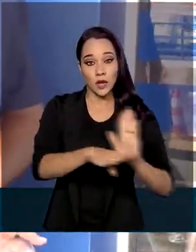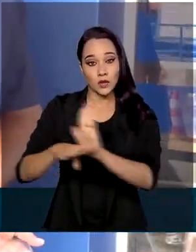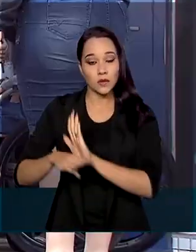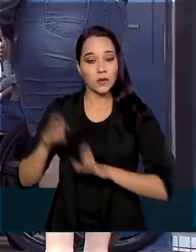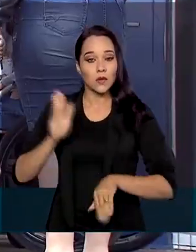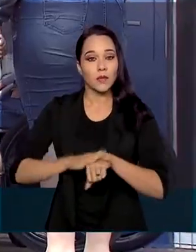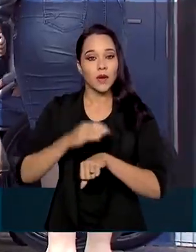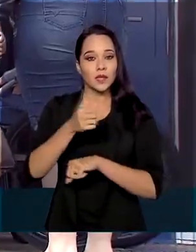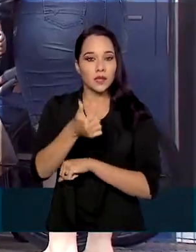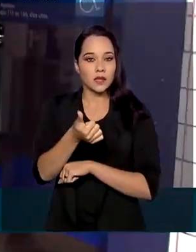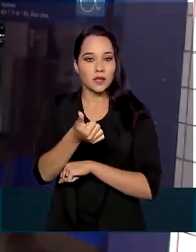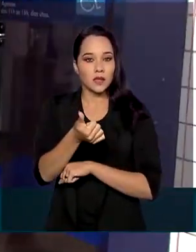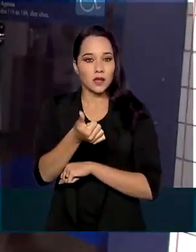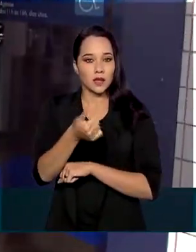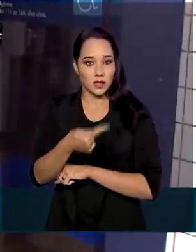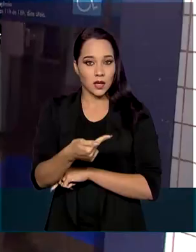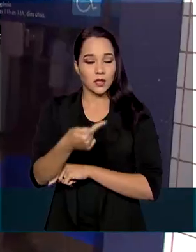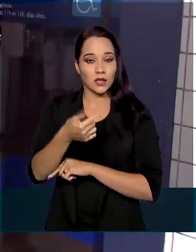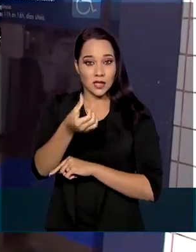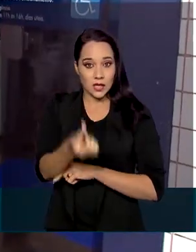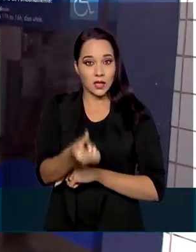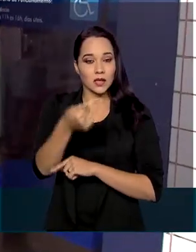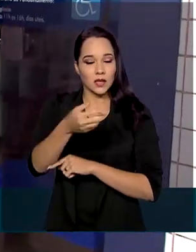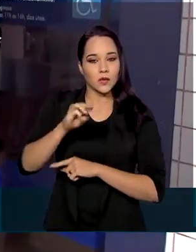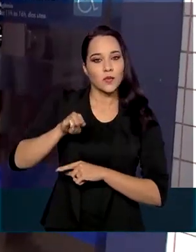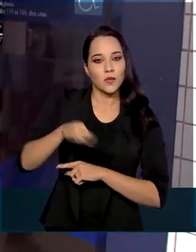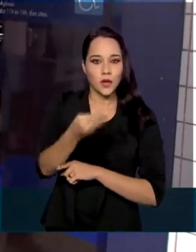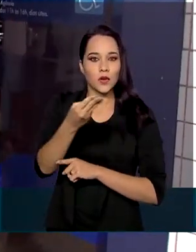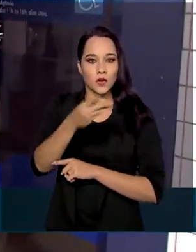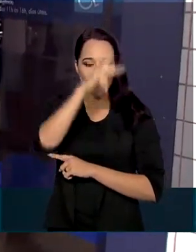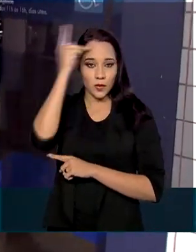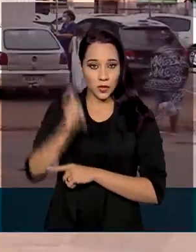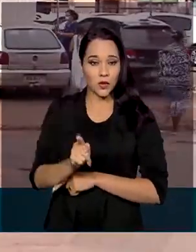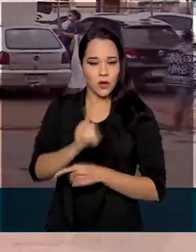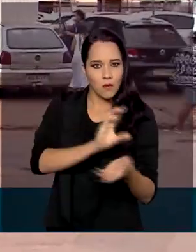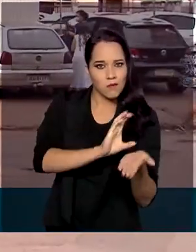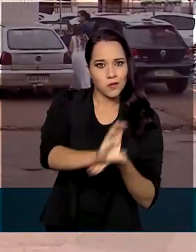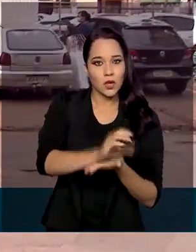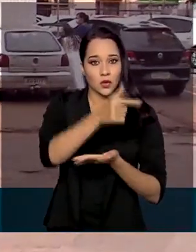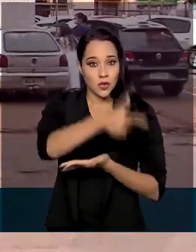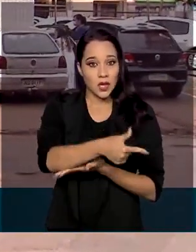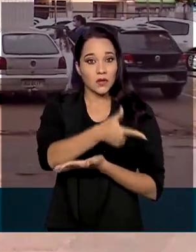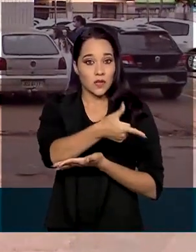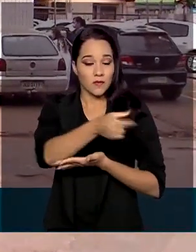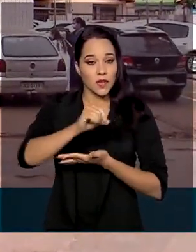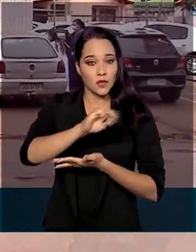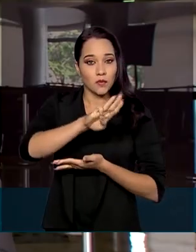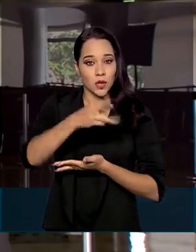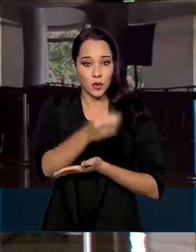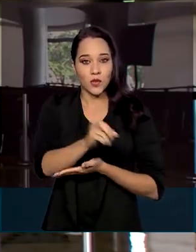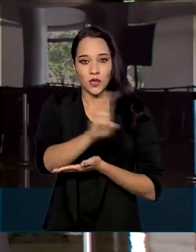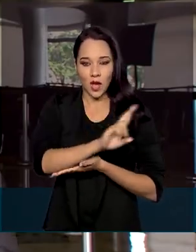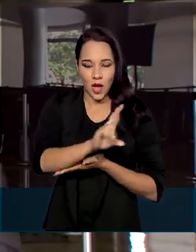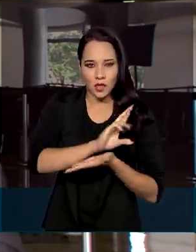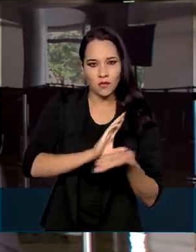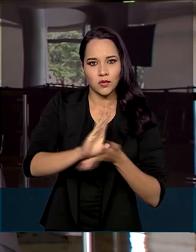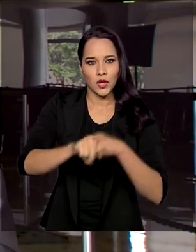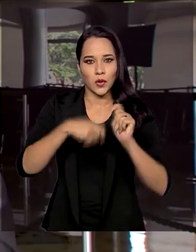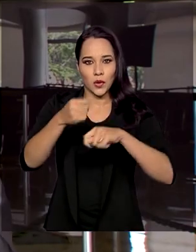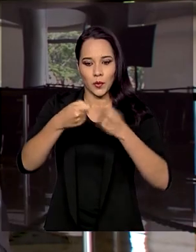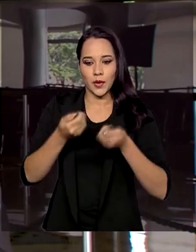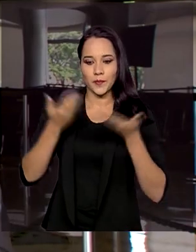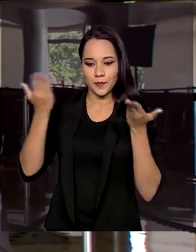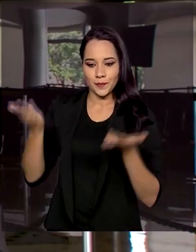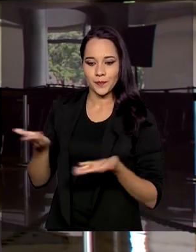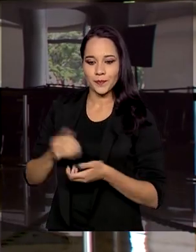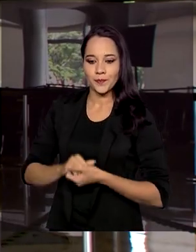mais de 67 milhões de pessoas. Foram injetados na economia quase R 220 bilhões. Glauco de Queiroz